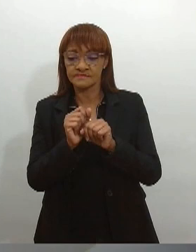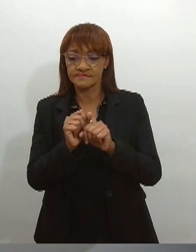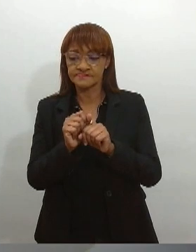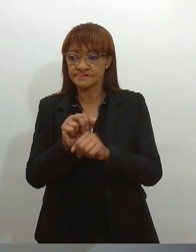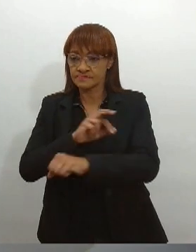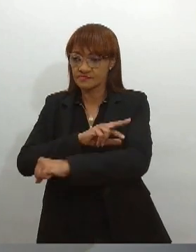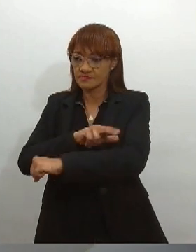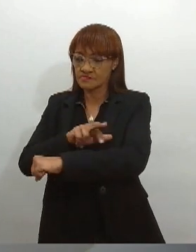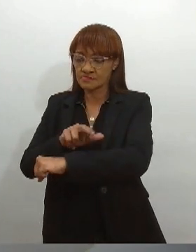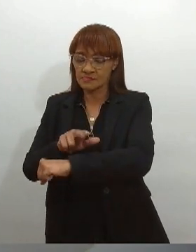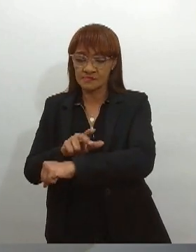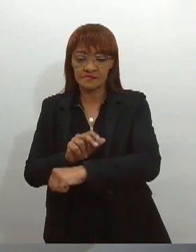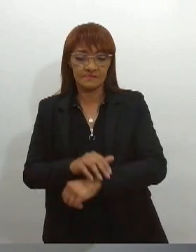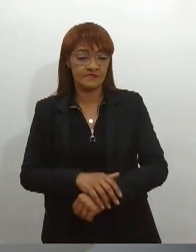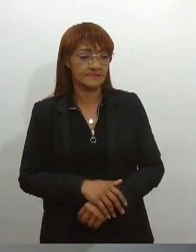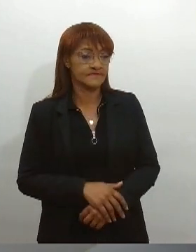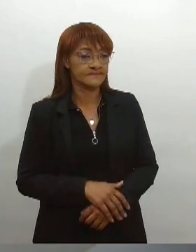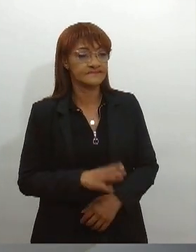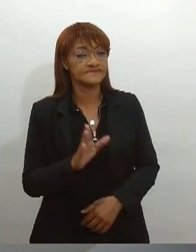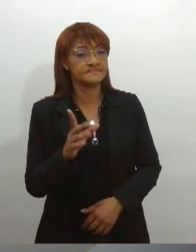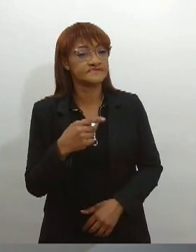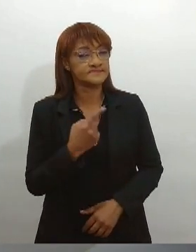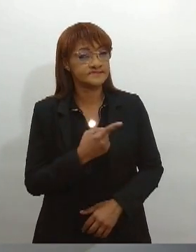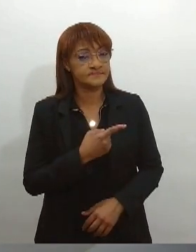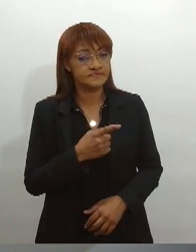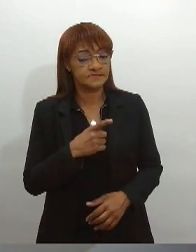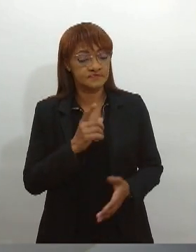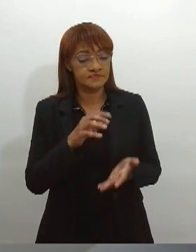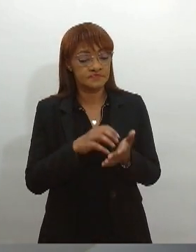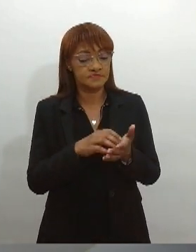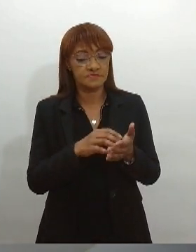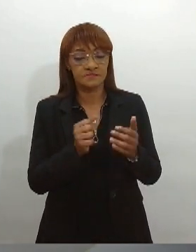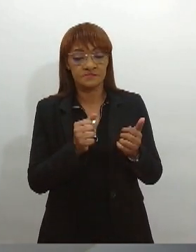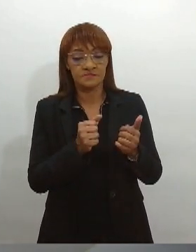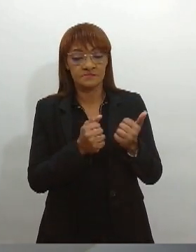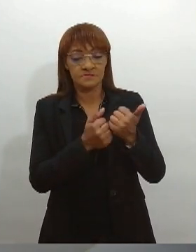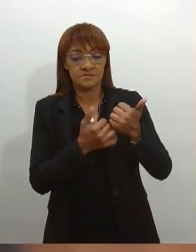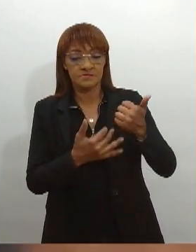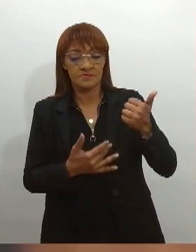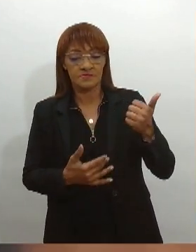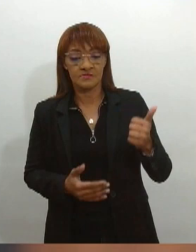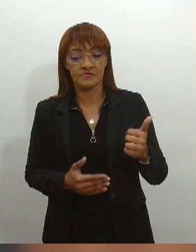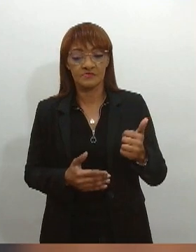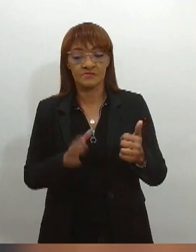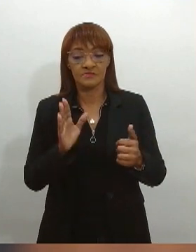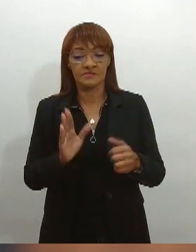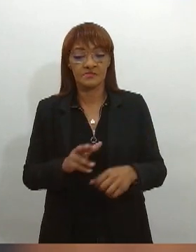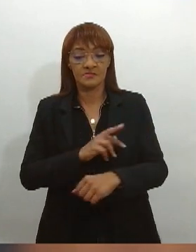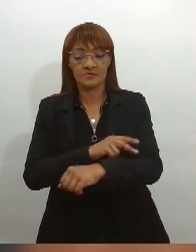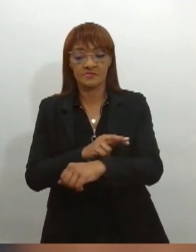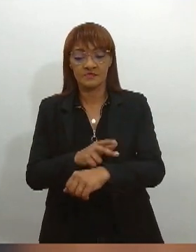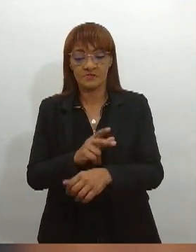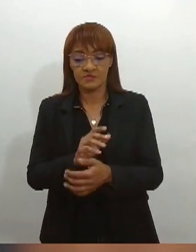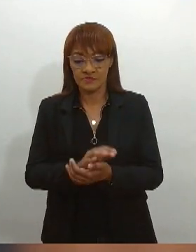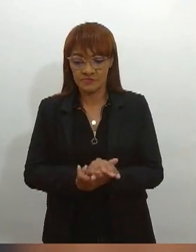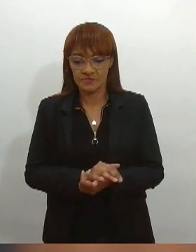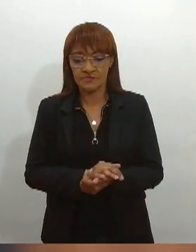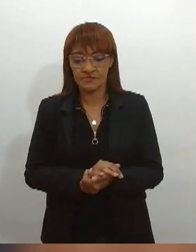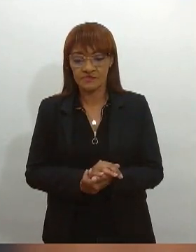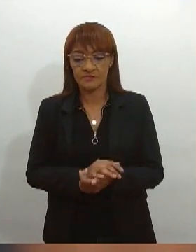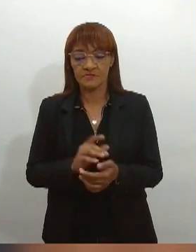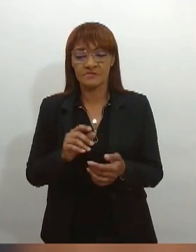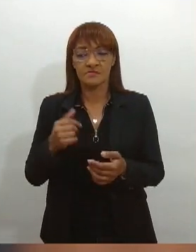Nós temos a Coordenadoria de Promoção da Igualdade Étnico-Racial no Ministério Público, a COPIE, desde 2017